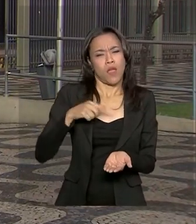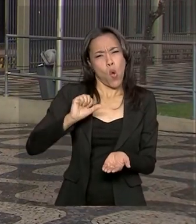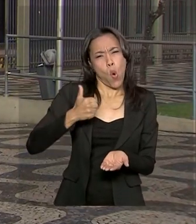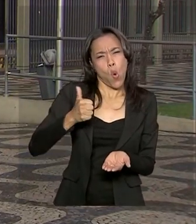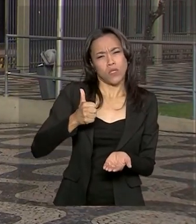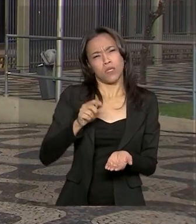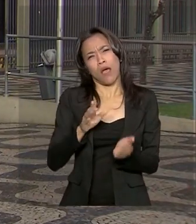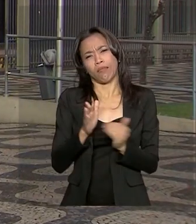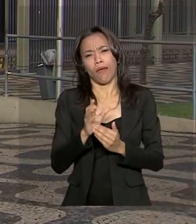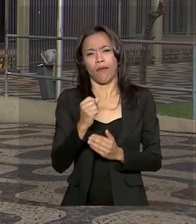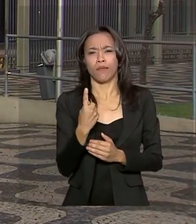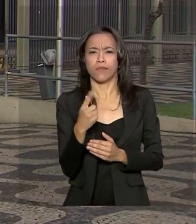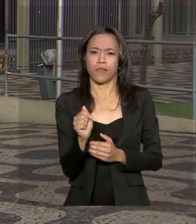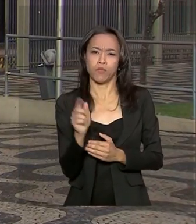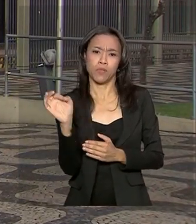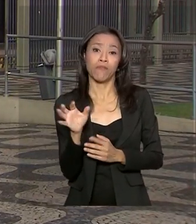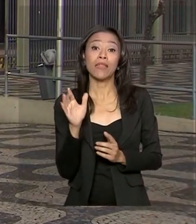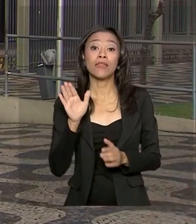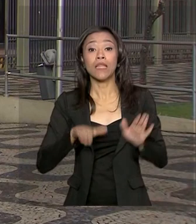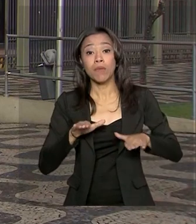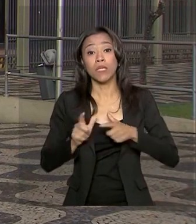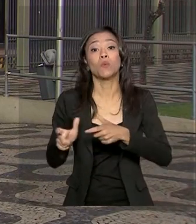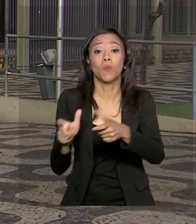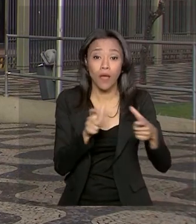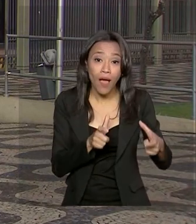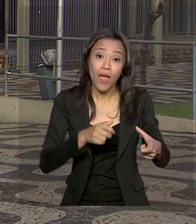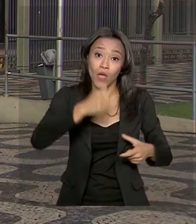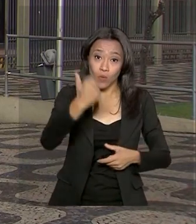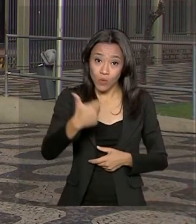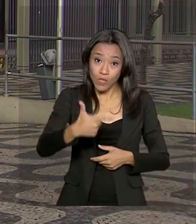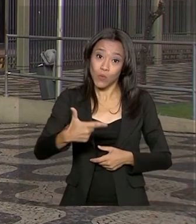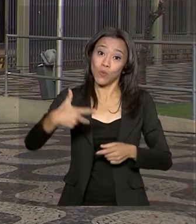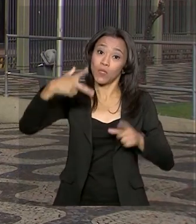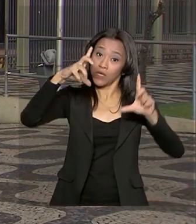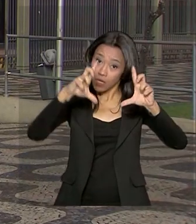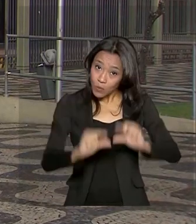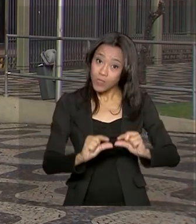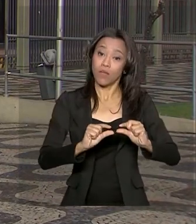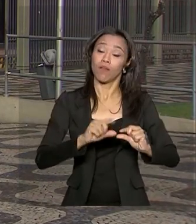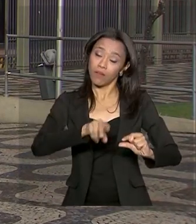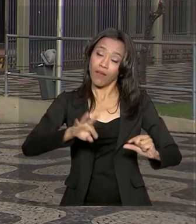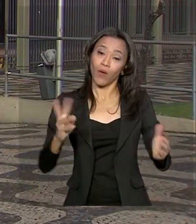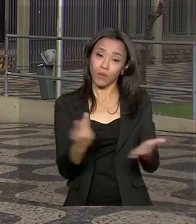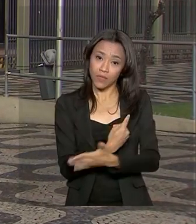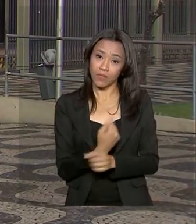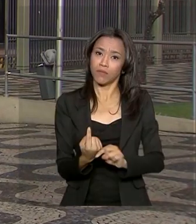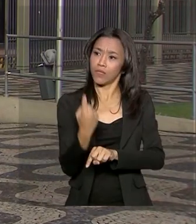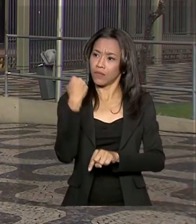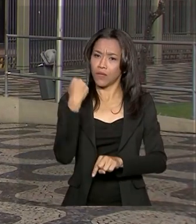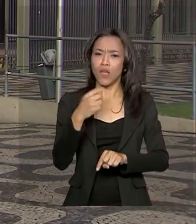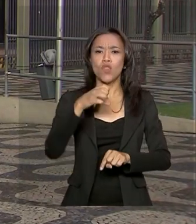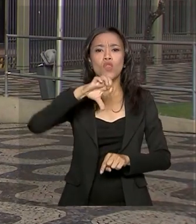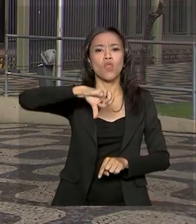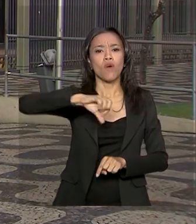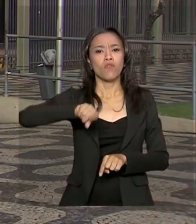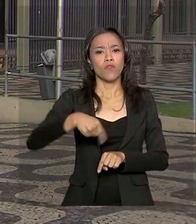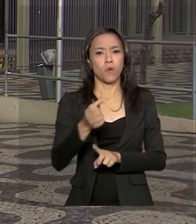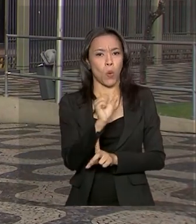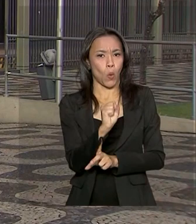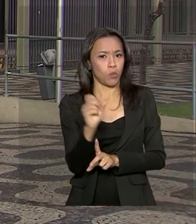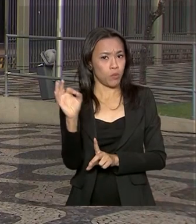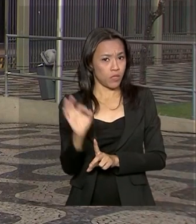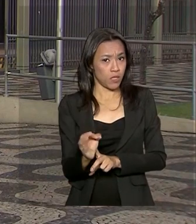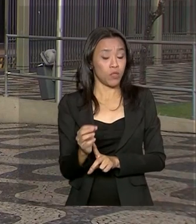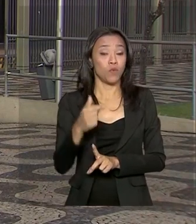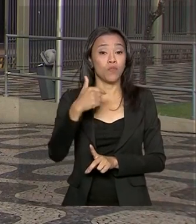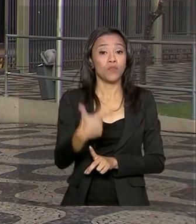dependendo da localidade aí. Esse é o segundo corte consecutivo, aliás, nos valores desse produto, que já havia sofrido queda de 9,8% no